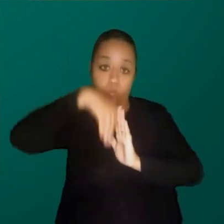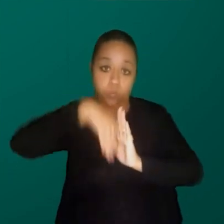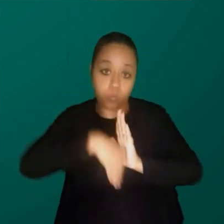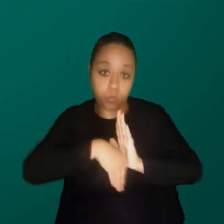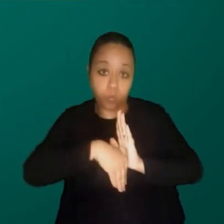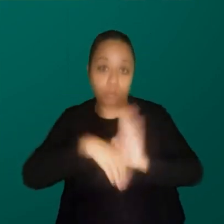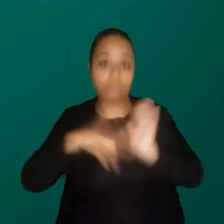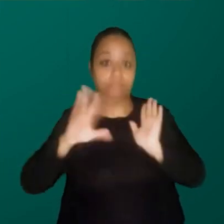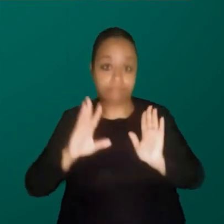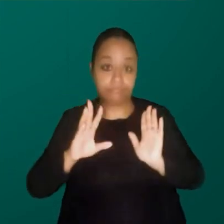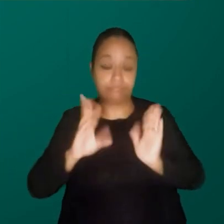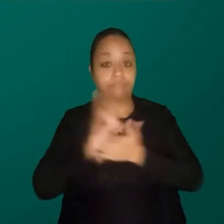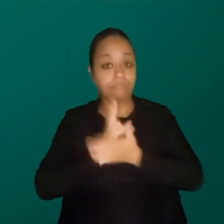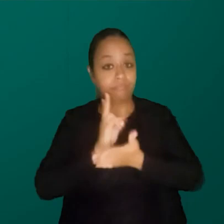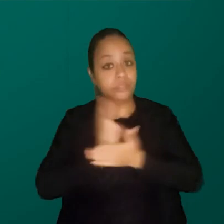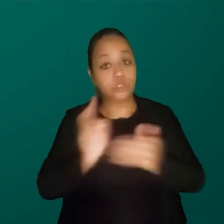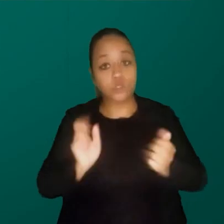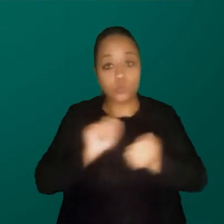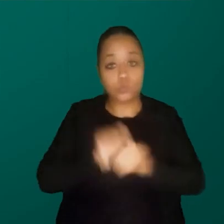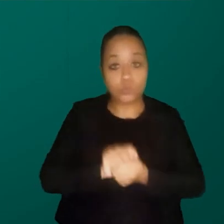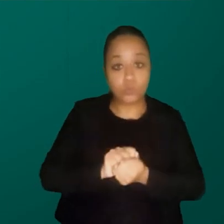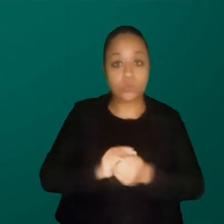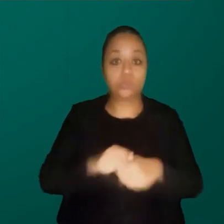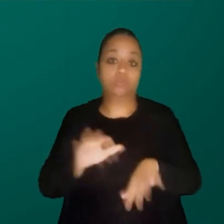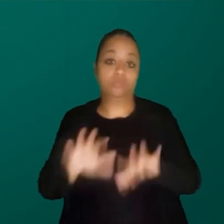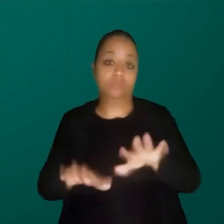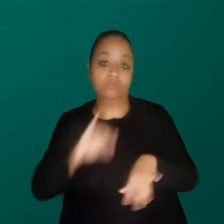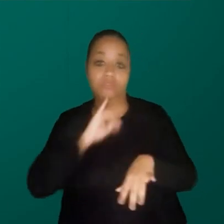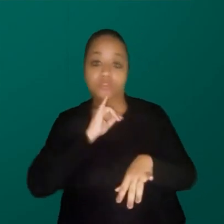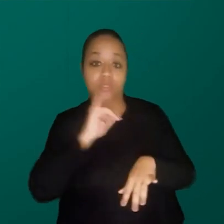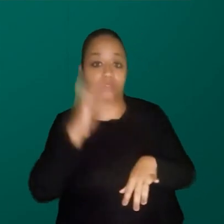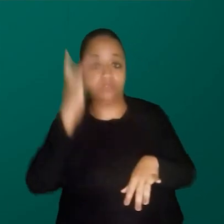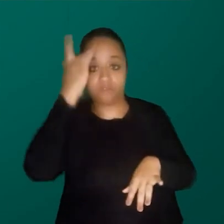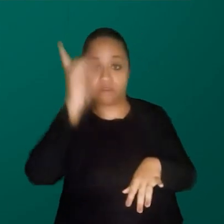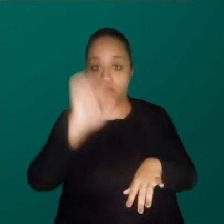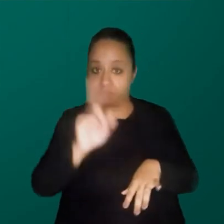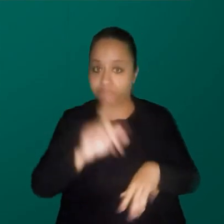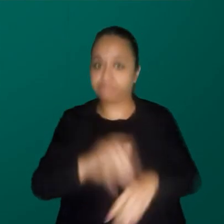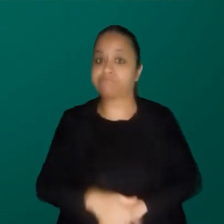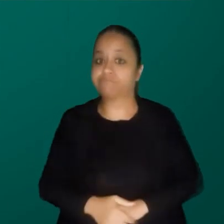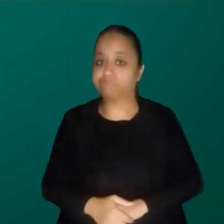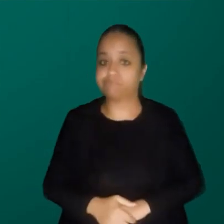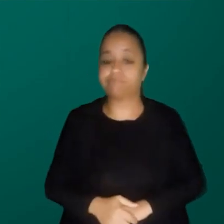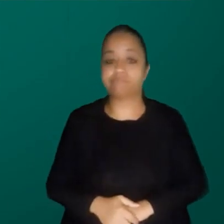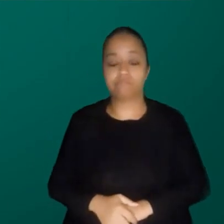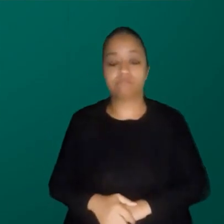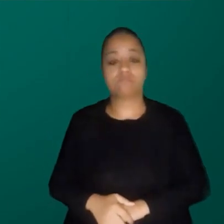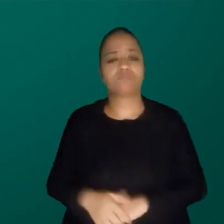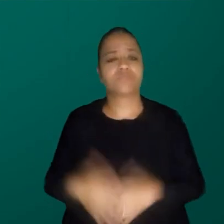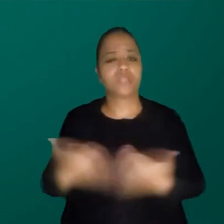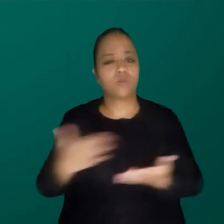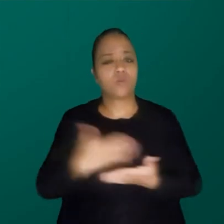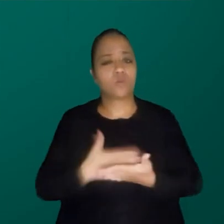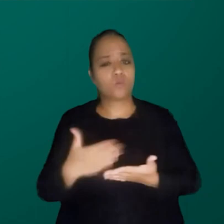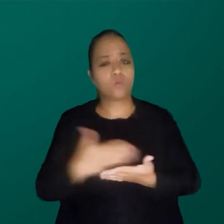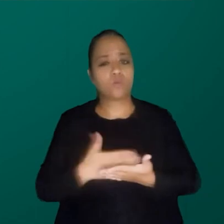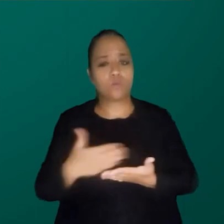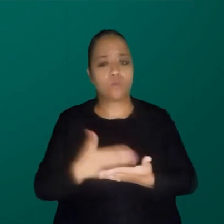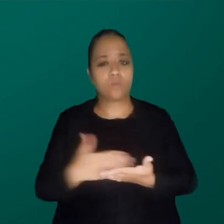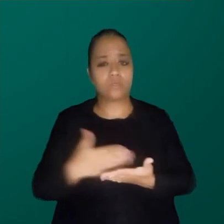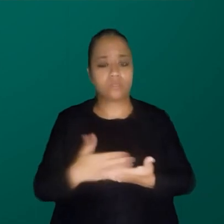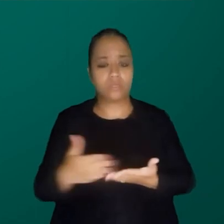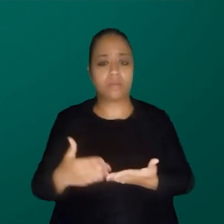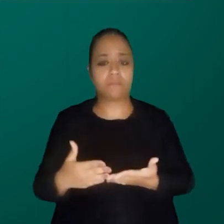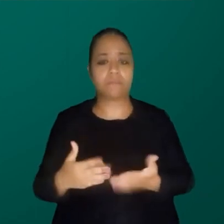baixo, é tudo ao mesmo tempo agora. Infelizmente, não é um problema fácil. Eu acho que eu vou começar pela